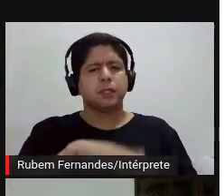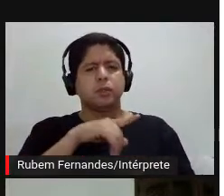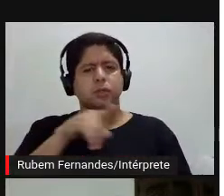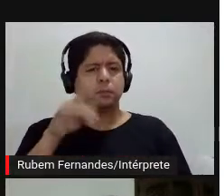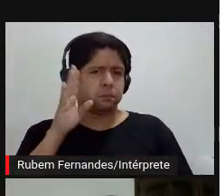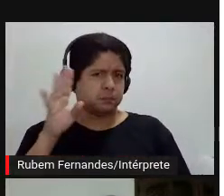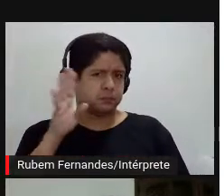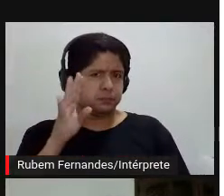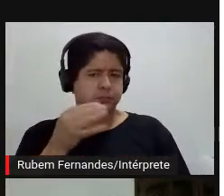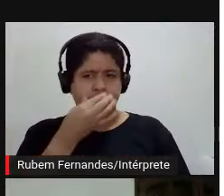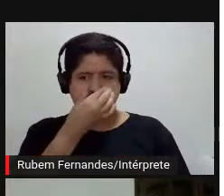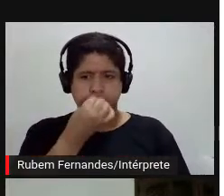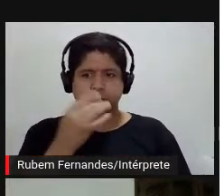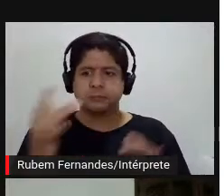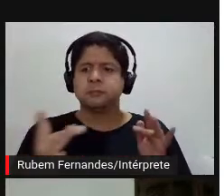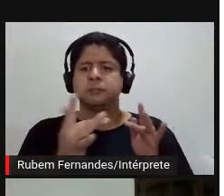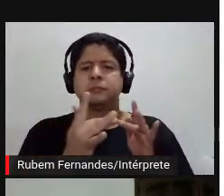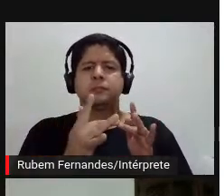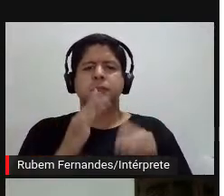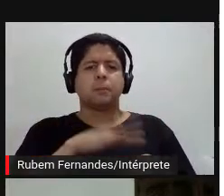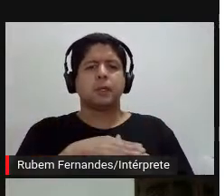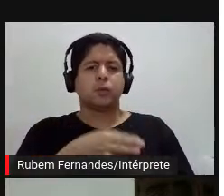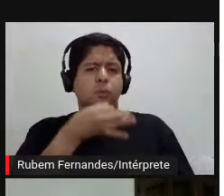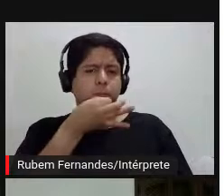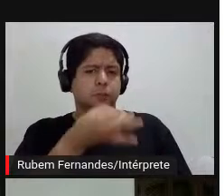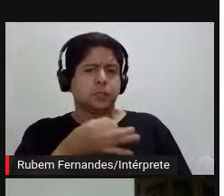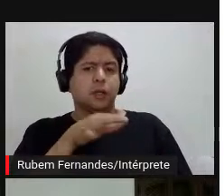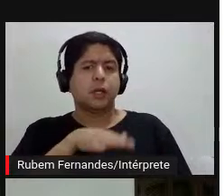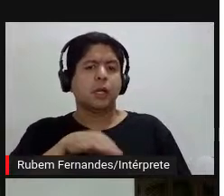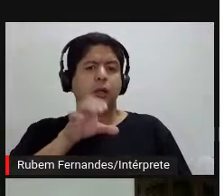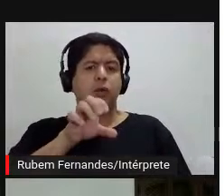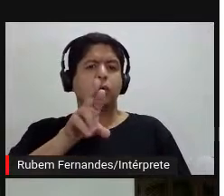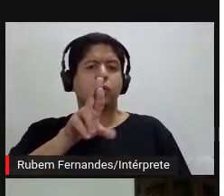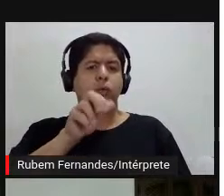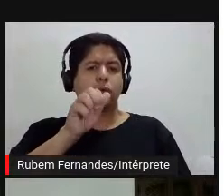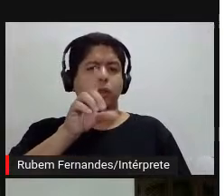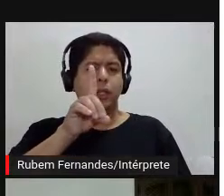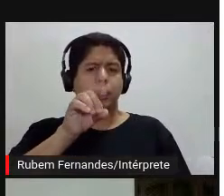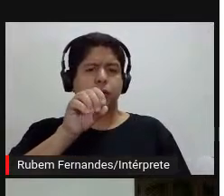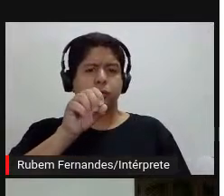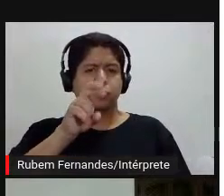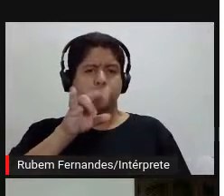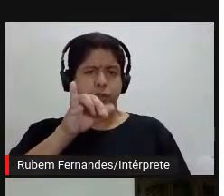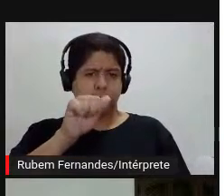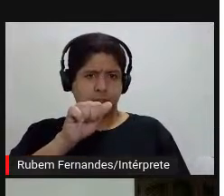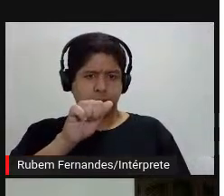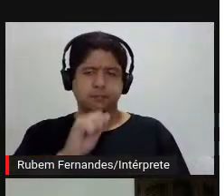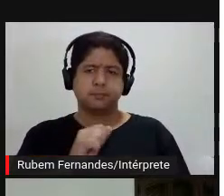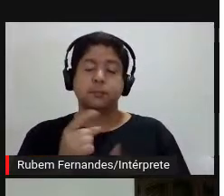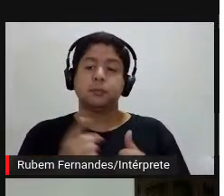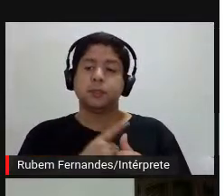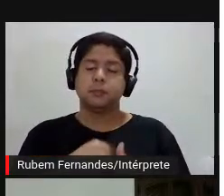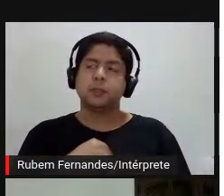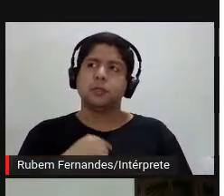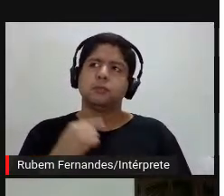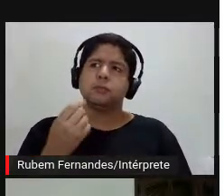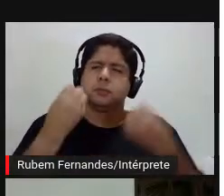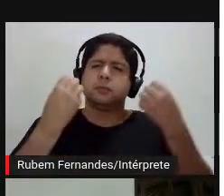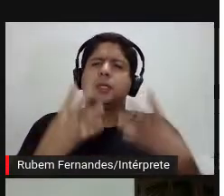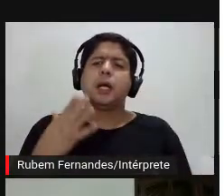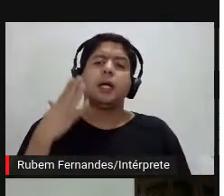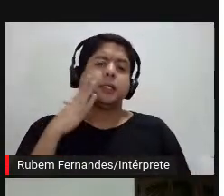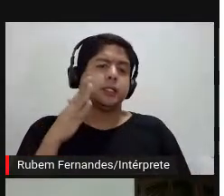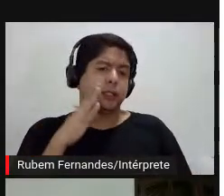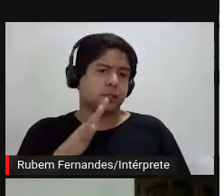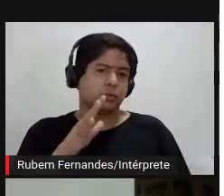Então, eu parto do ponto de vista da curadoria, aí eu vou falar um pouco sobre o que eu entendo, né, como curadoria.